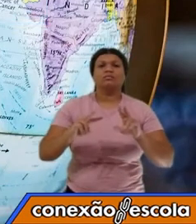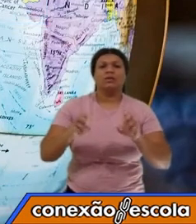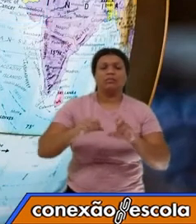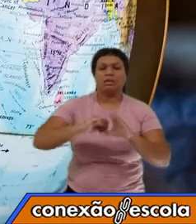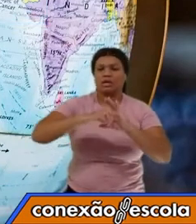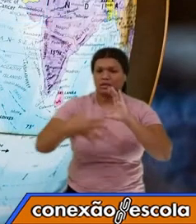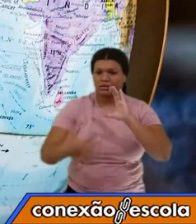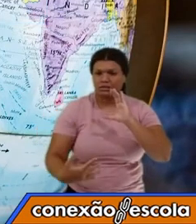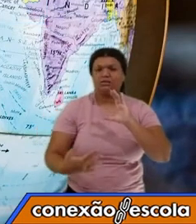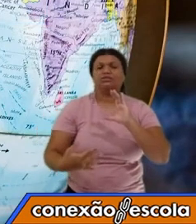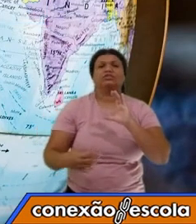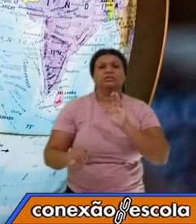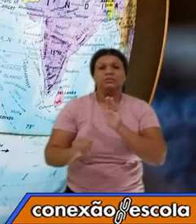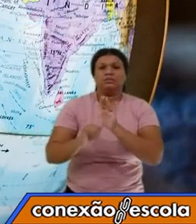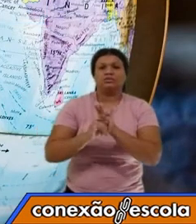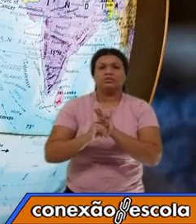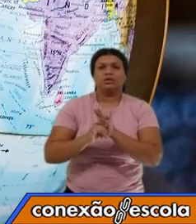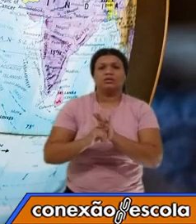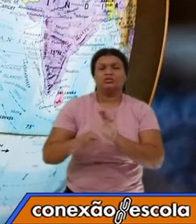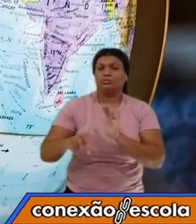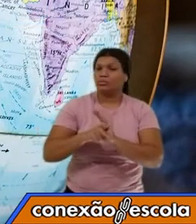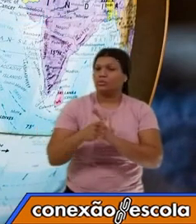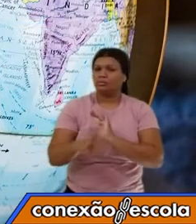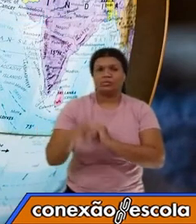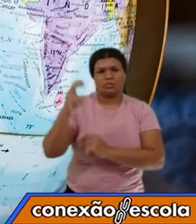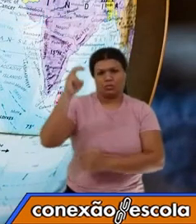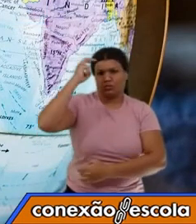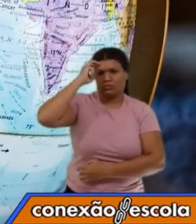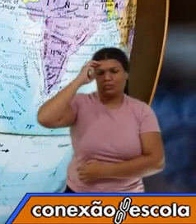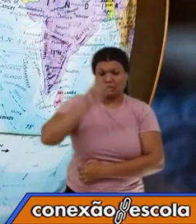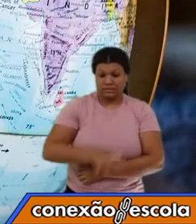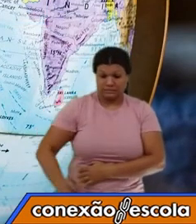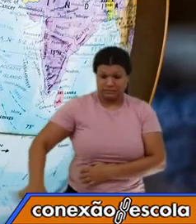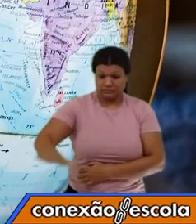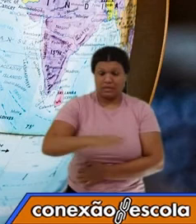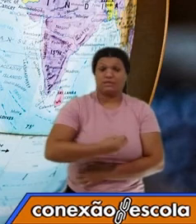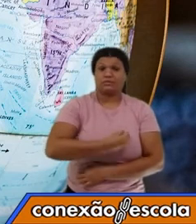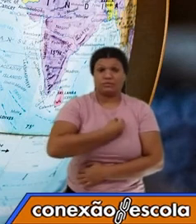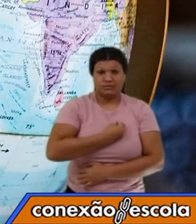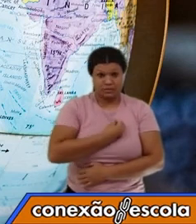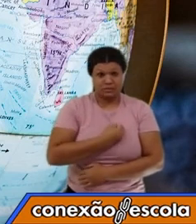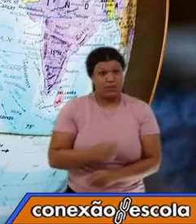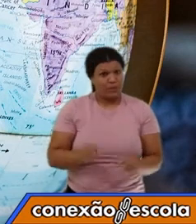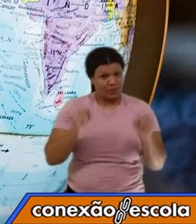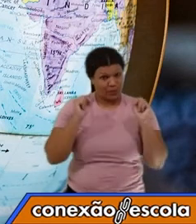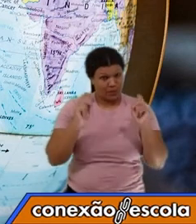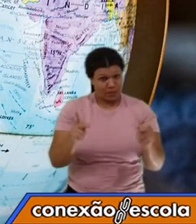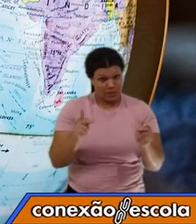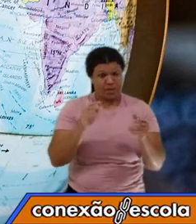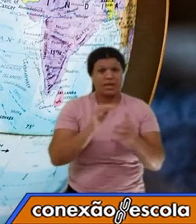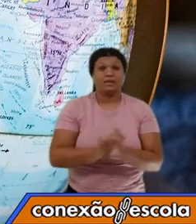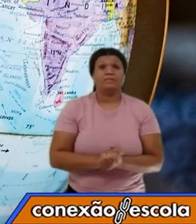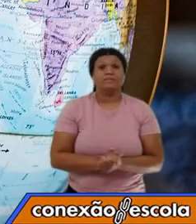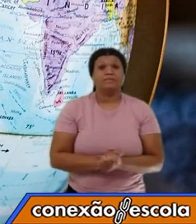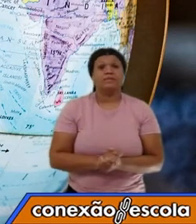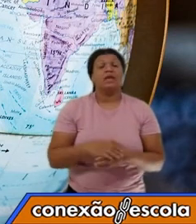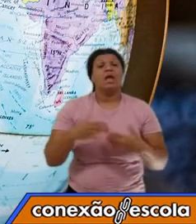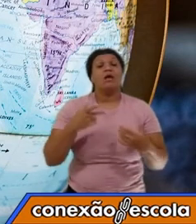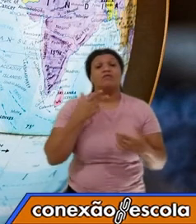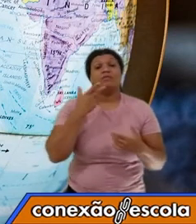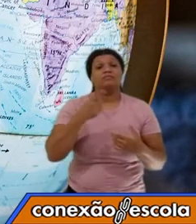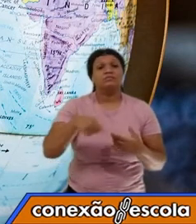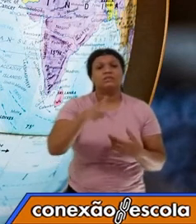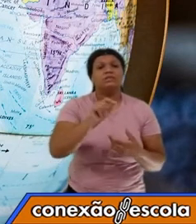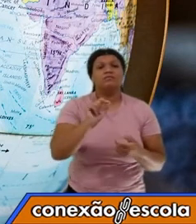São as características daquele espaço vivido. Joia, pessoal? Beleza! Vou deixar uma atividade